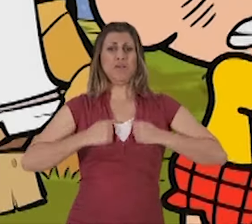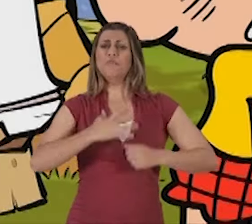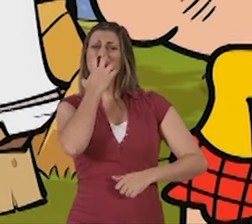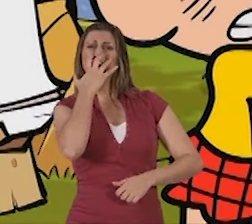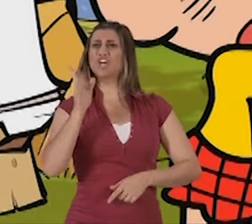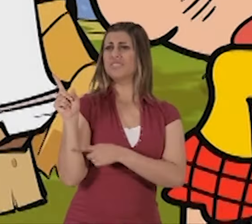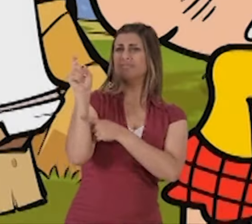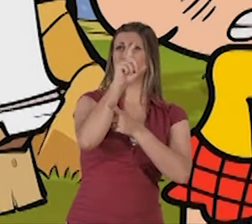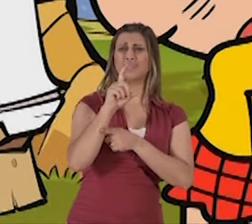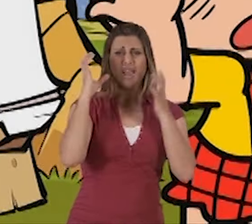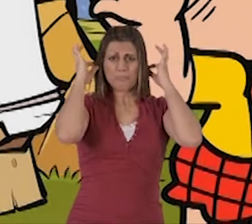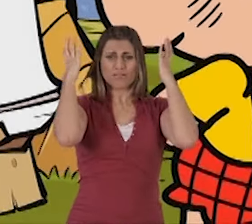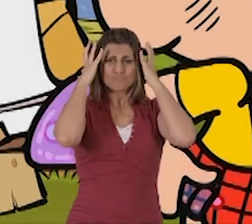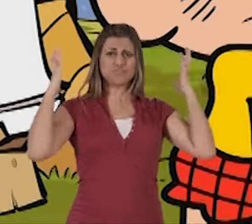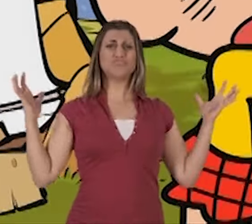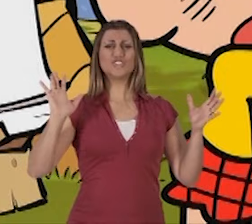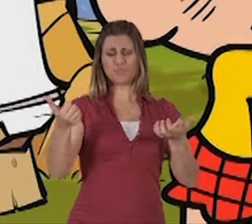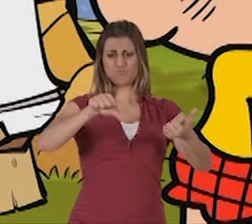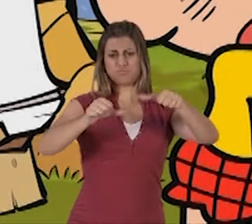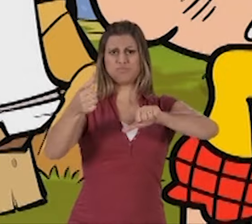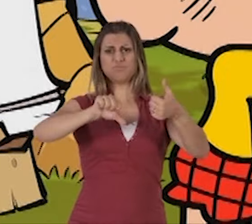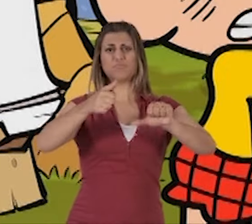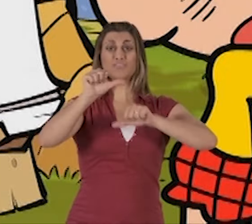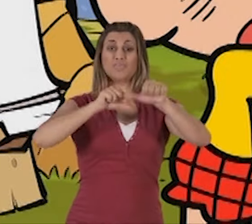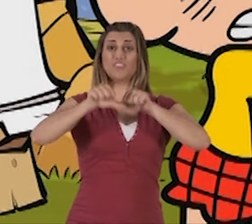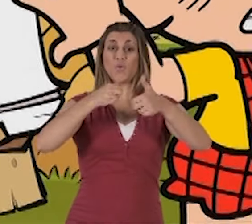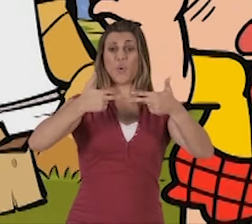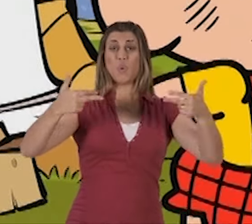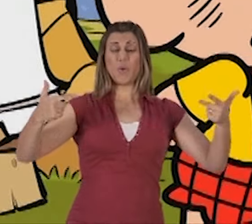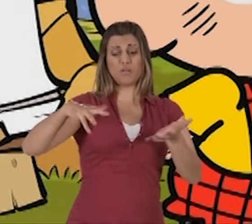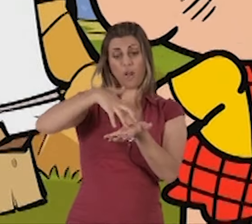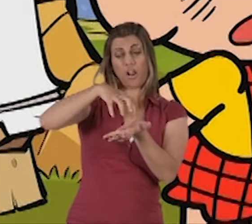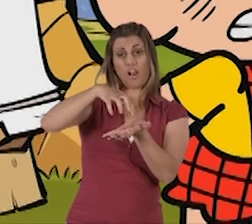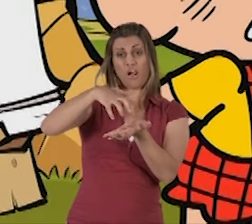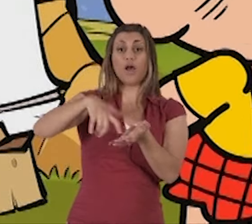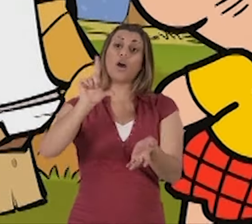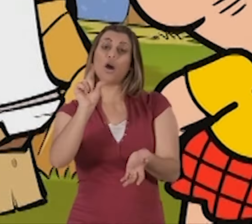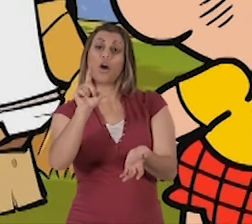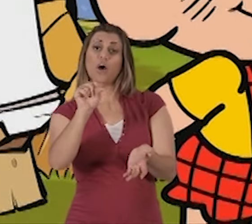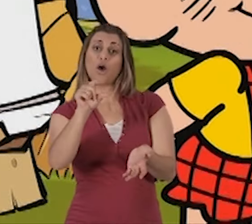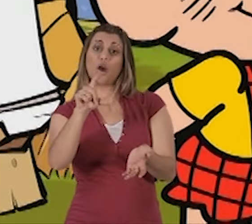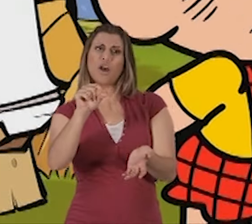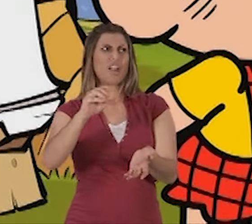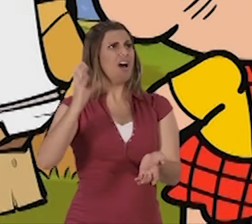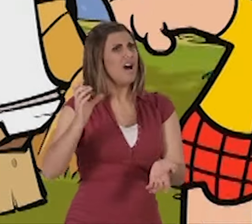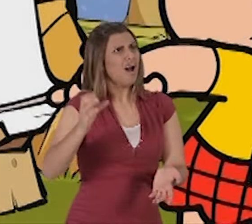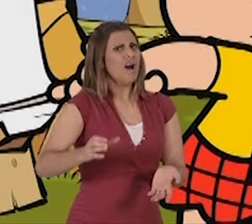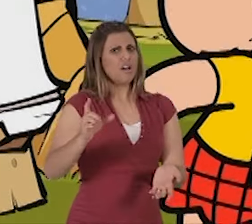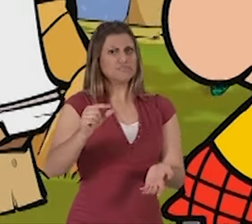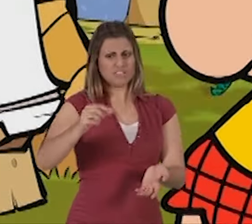encolhedora, spray pra crescer cabelo, fórmula que transforma tudo em gelatina, super cola...